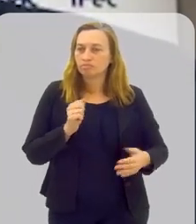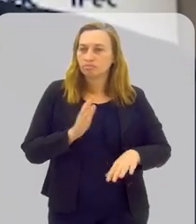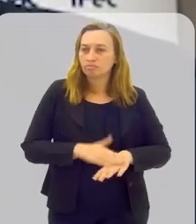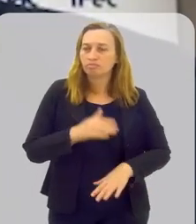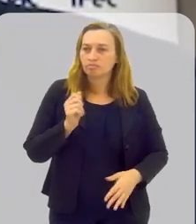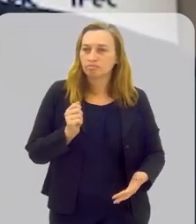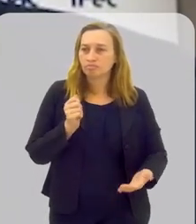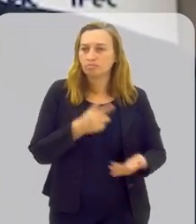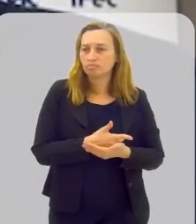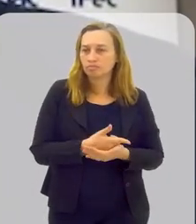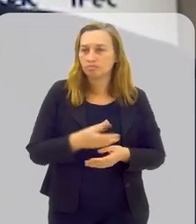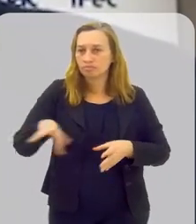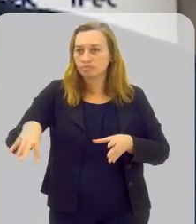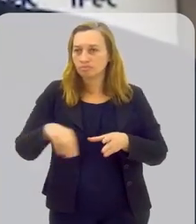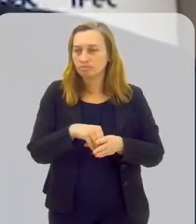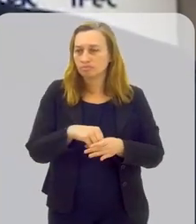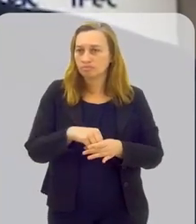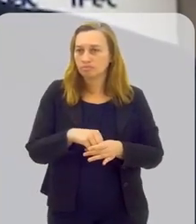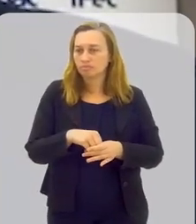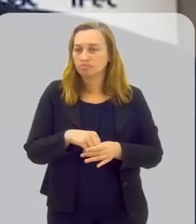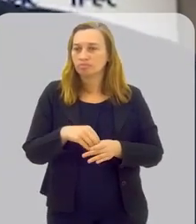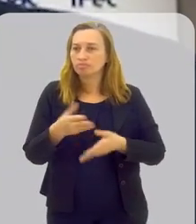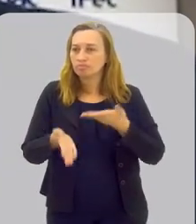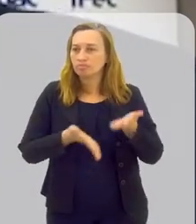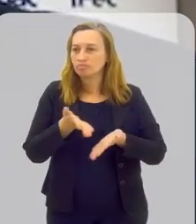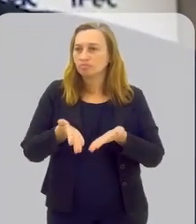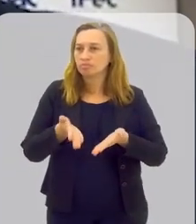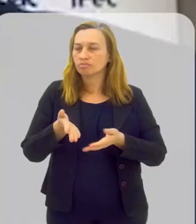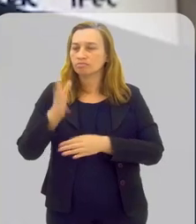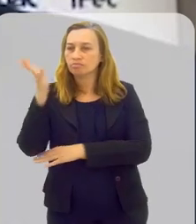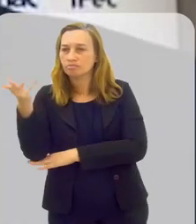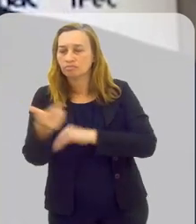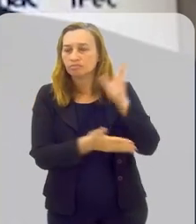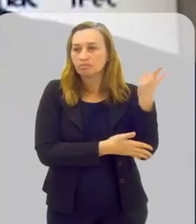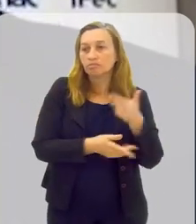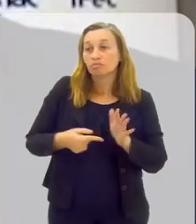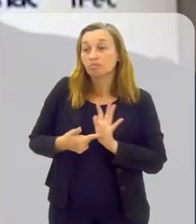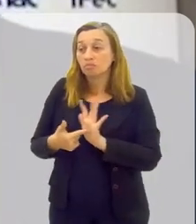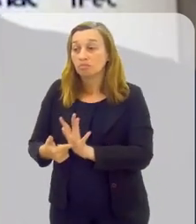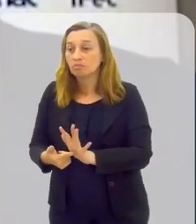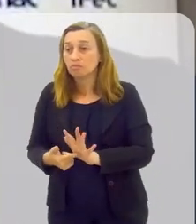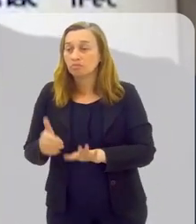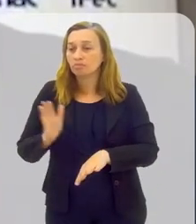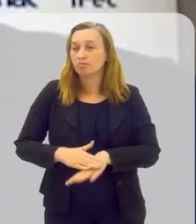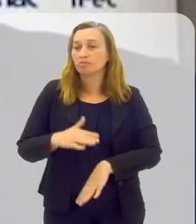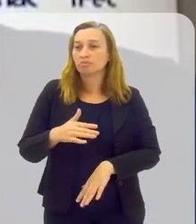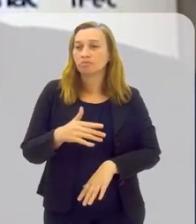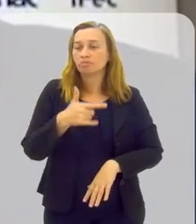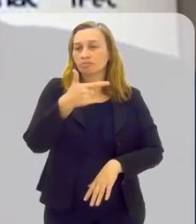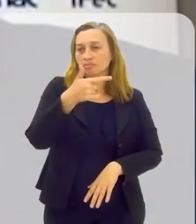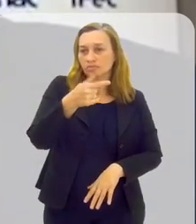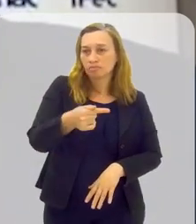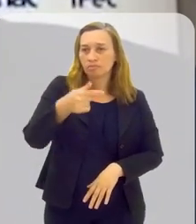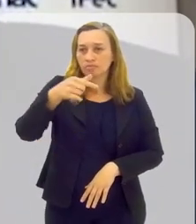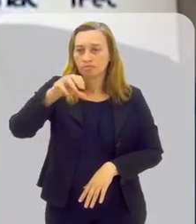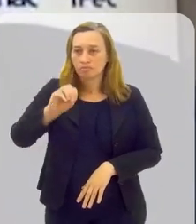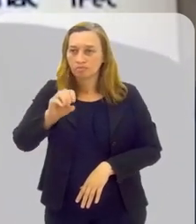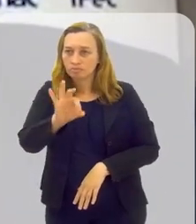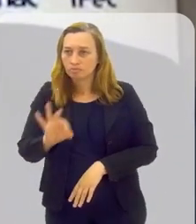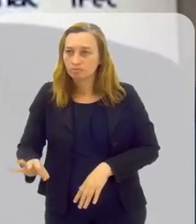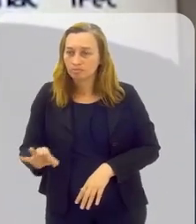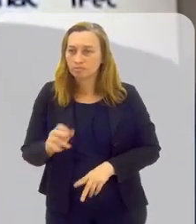dos parâmetros ambientais. Isso, para a gente, é um norte. Isso mostra que quase mais de 70%